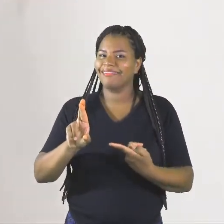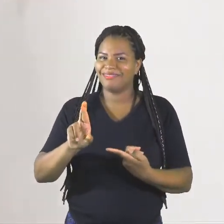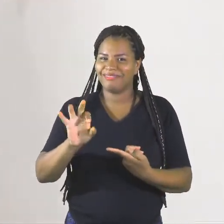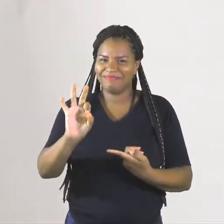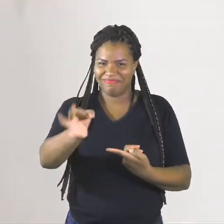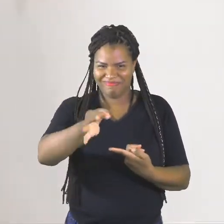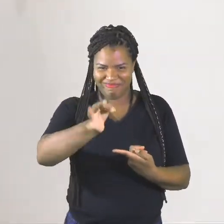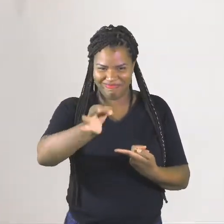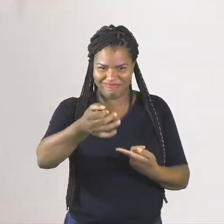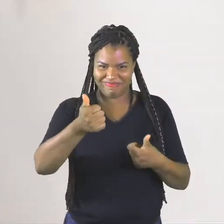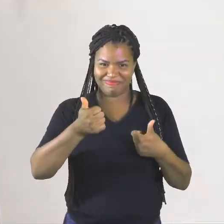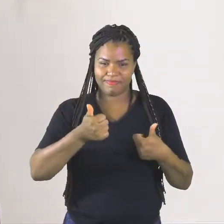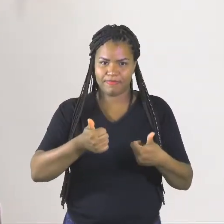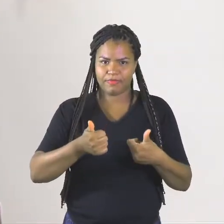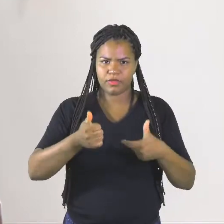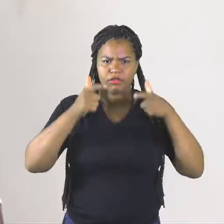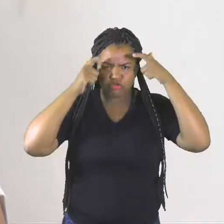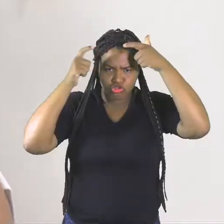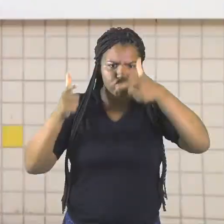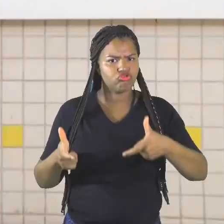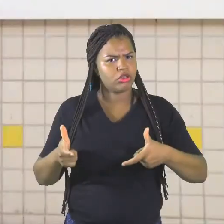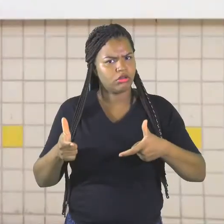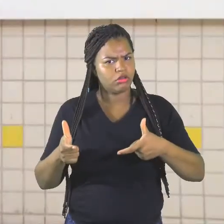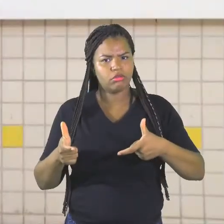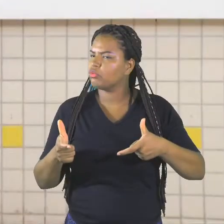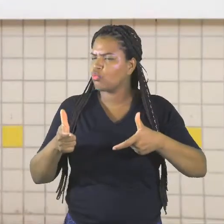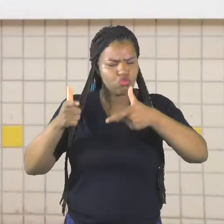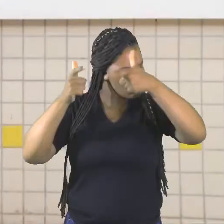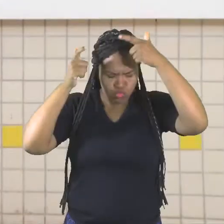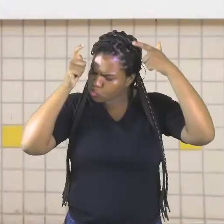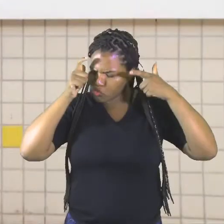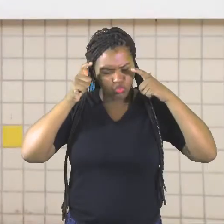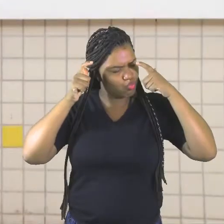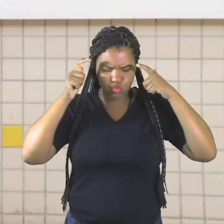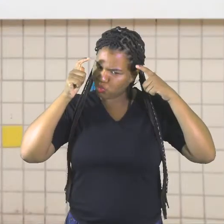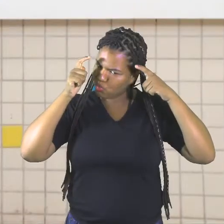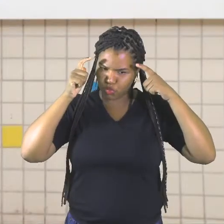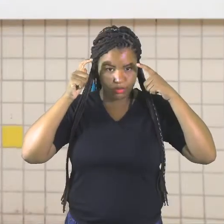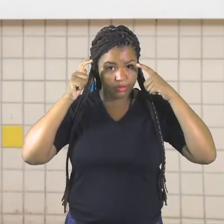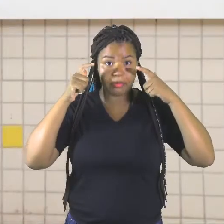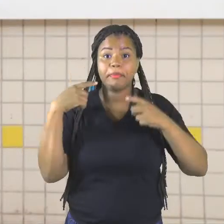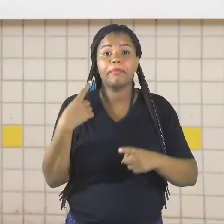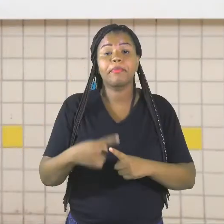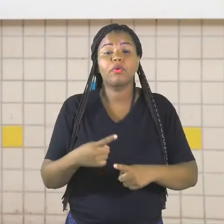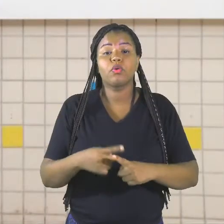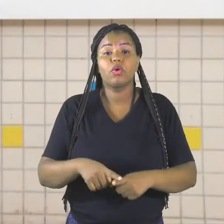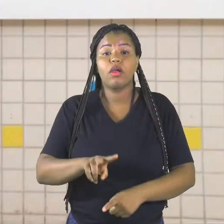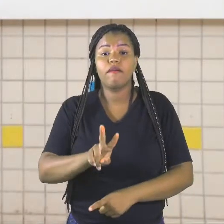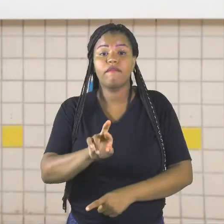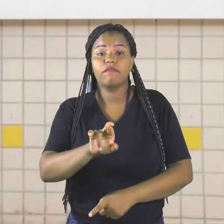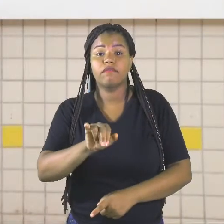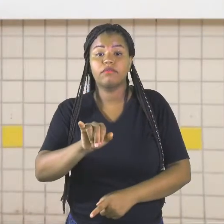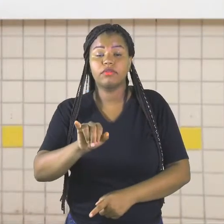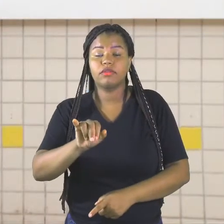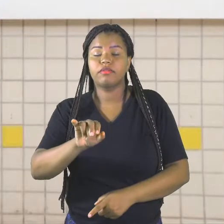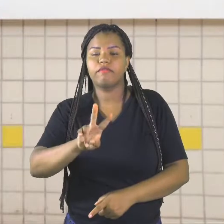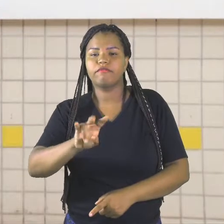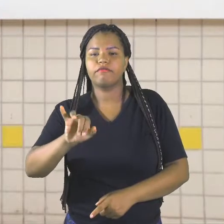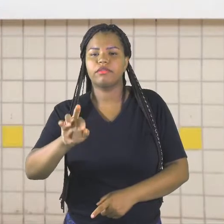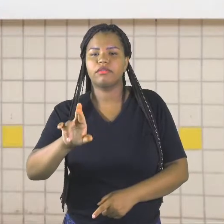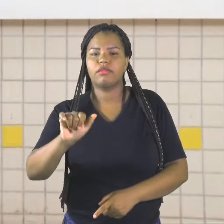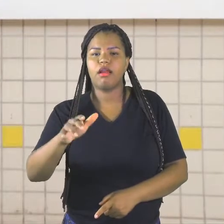Isso mesmo. Você tira o chapéu? Não tira o chapéu. Porque na vidraça tem que ter o R